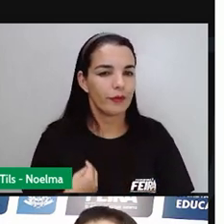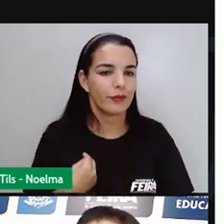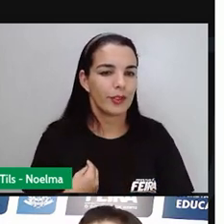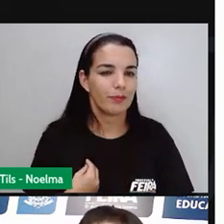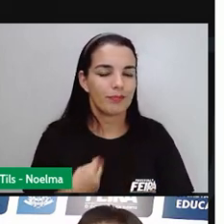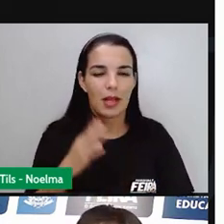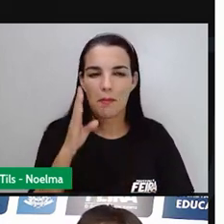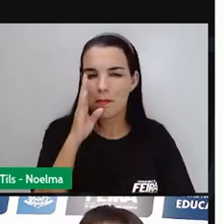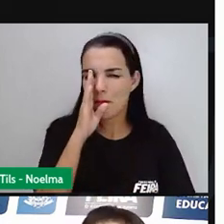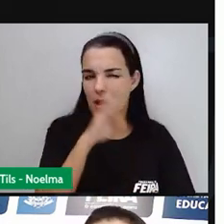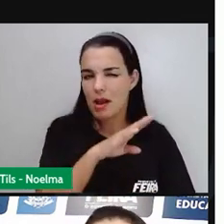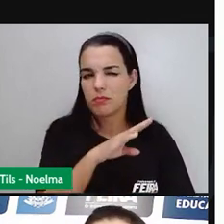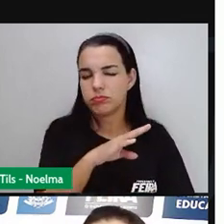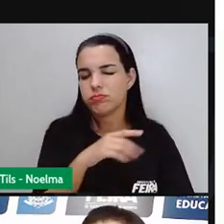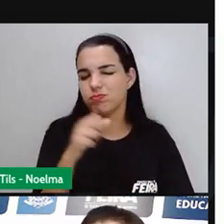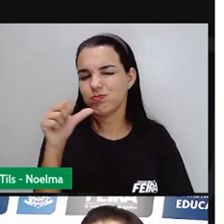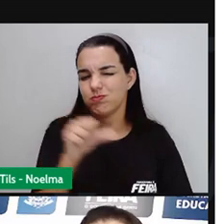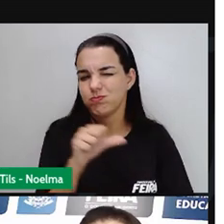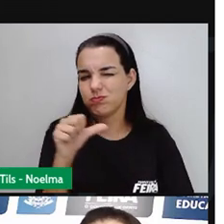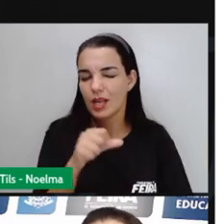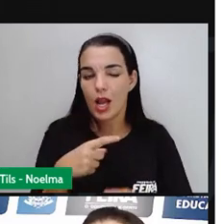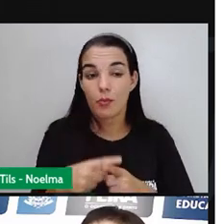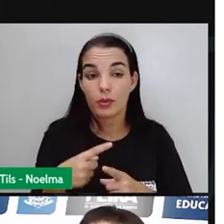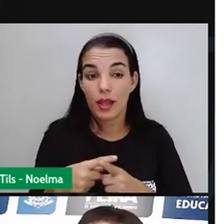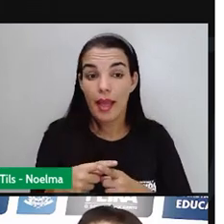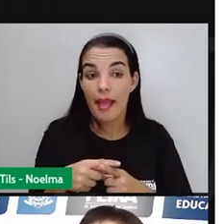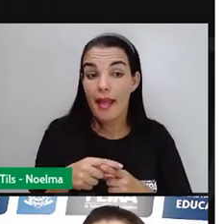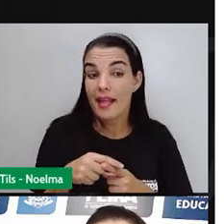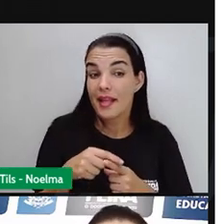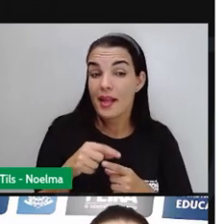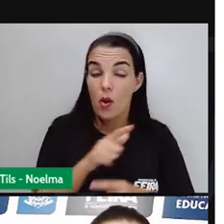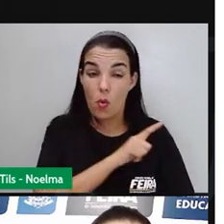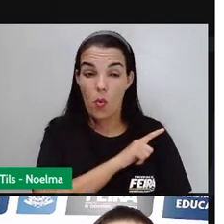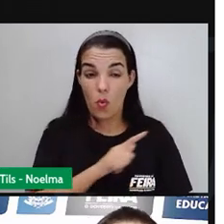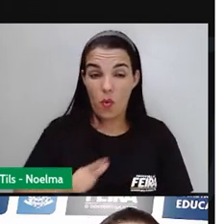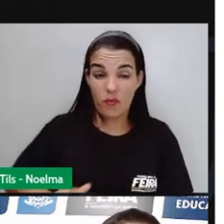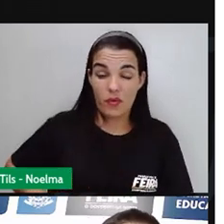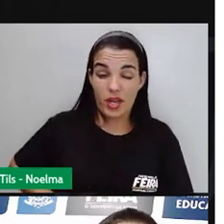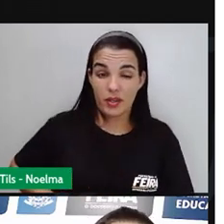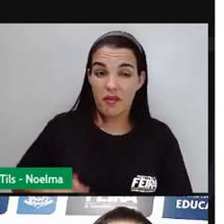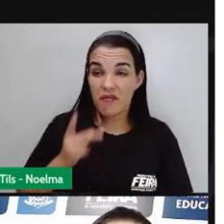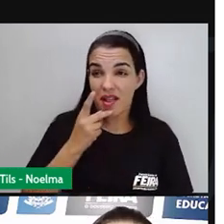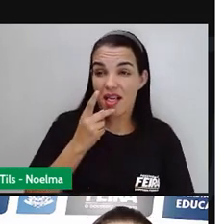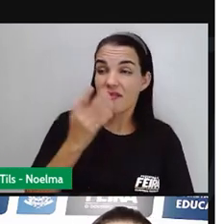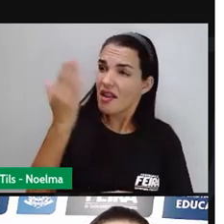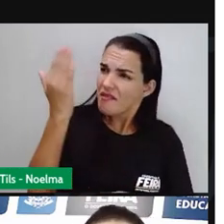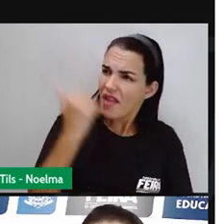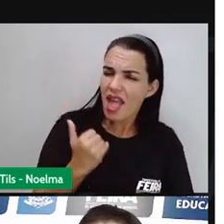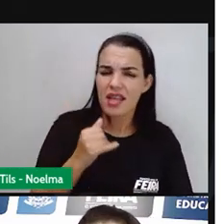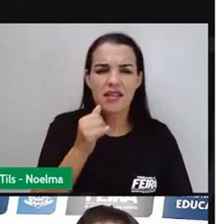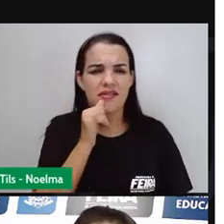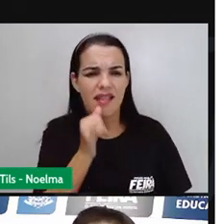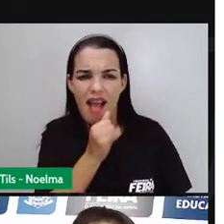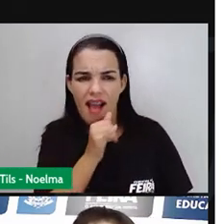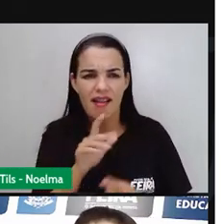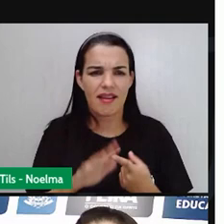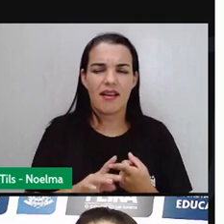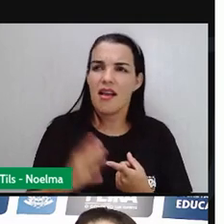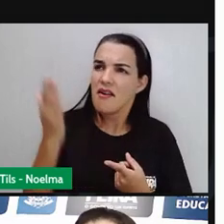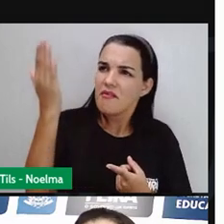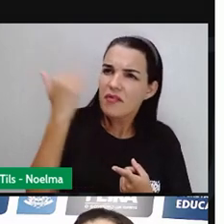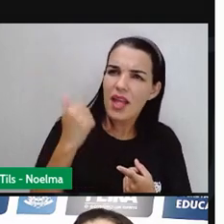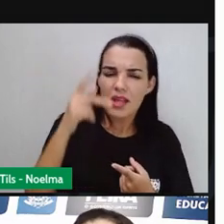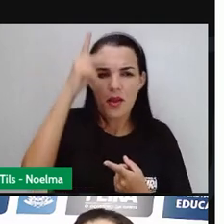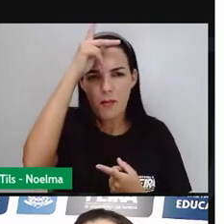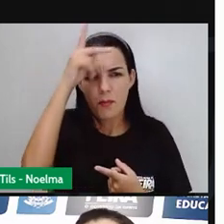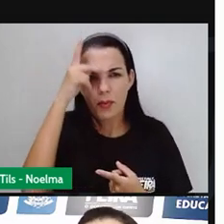eles viam com uma proposta, o governo pagava, bancava toda a viagem deles, eles já chegavam ao Brasil já